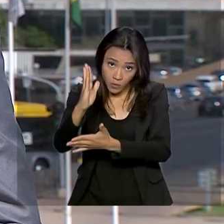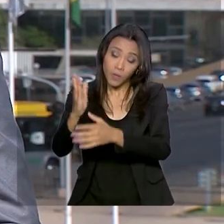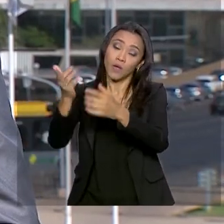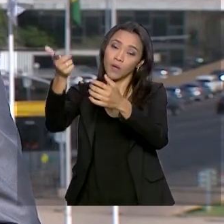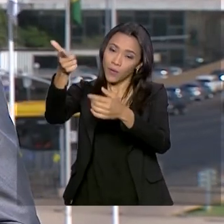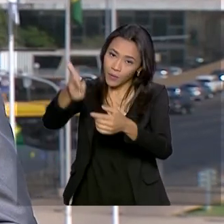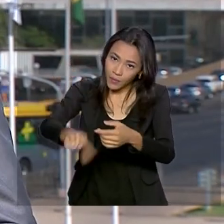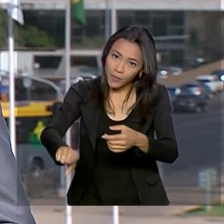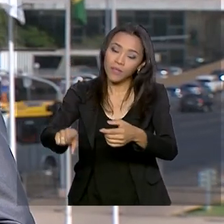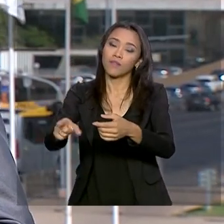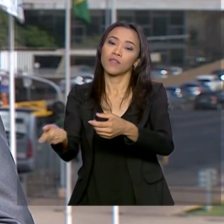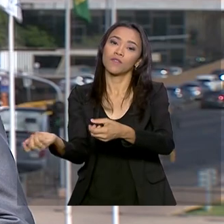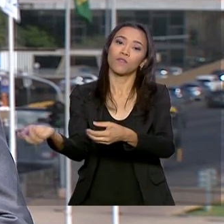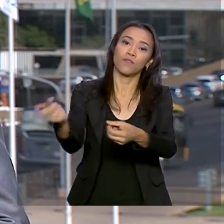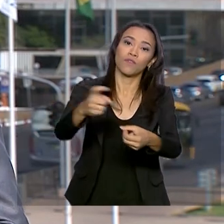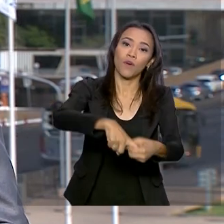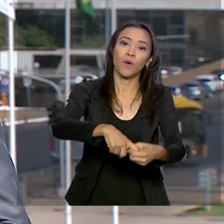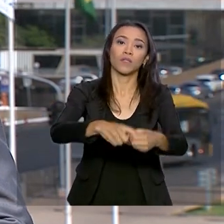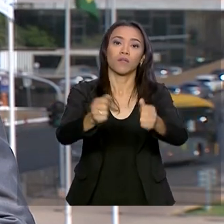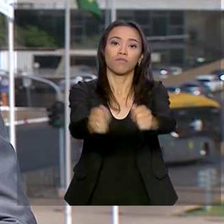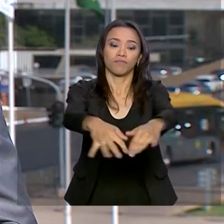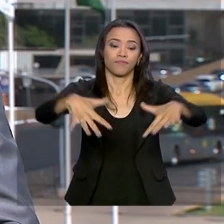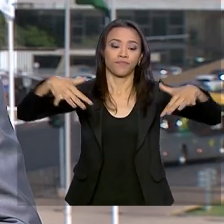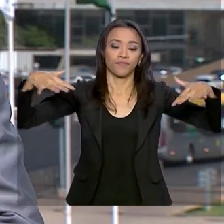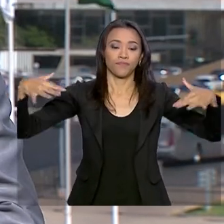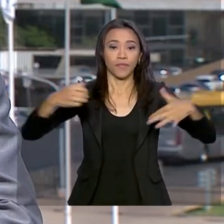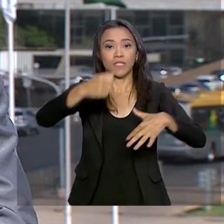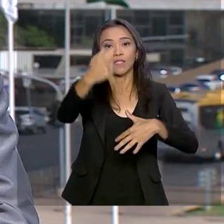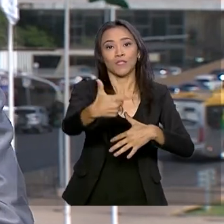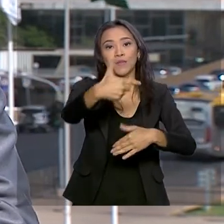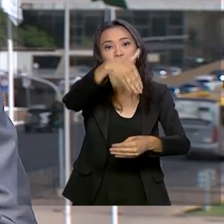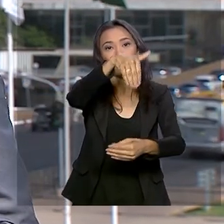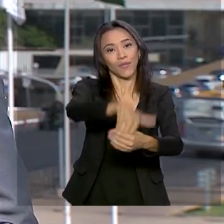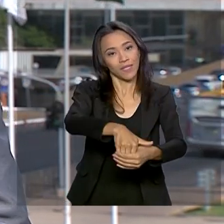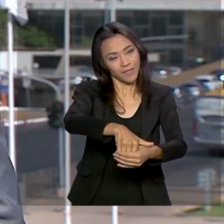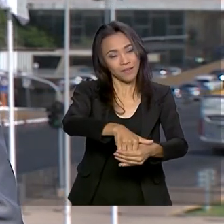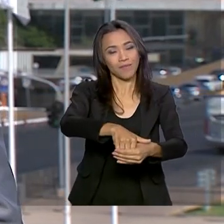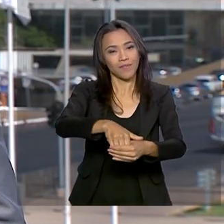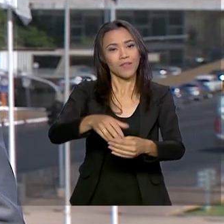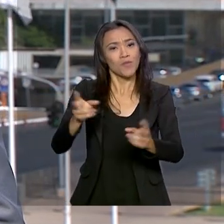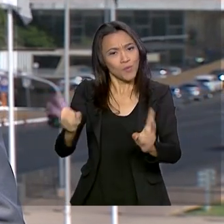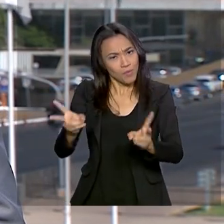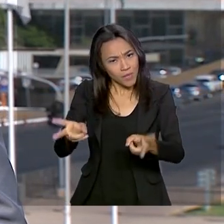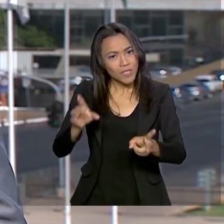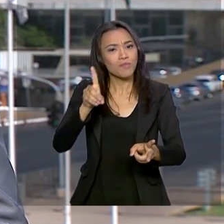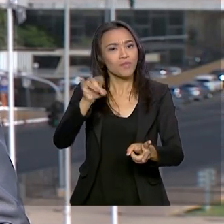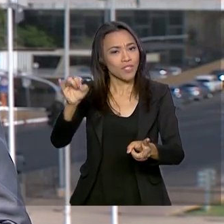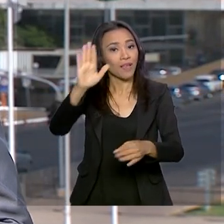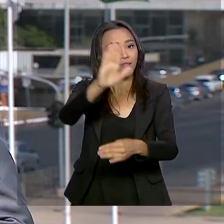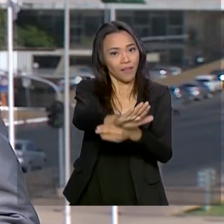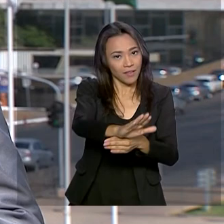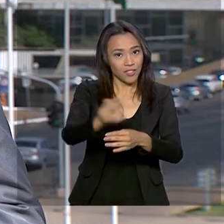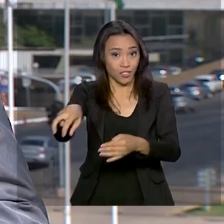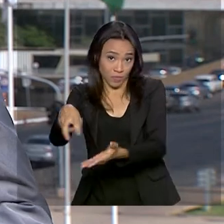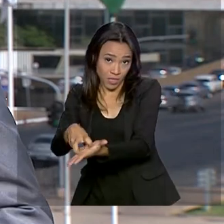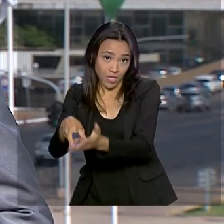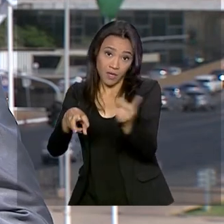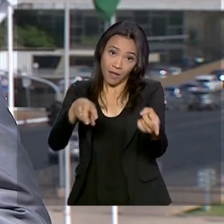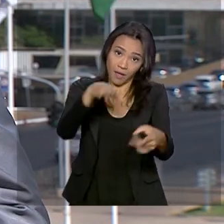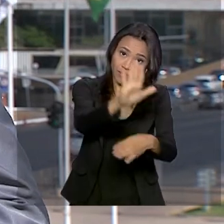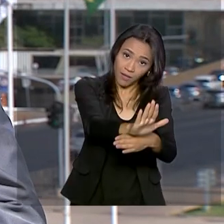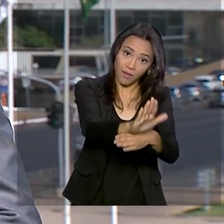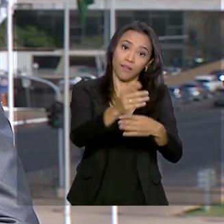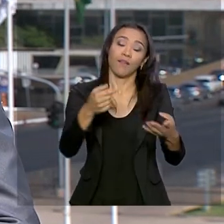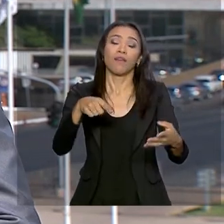mais uma vez para o plenário para a votação em segundo turno, no mesmo dia aí, porém à tarde, no dia 24, e o segundo